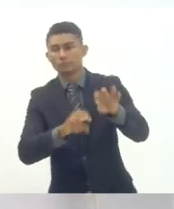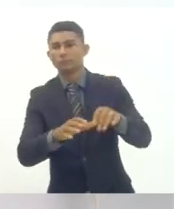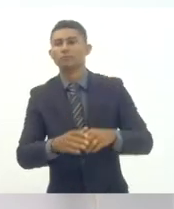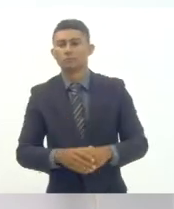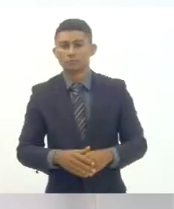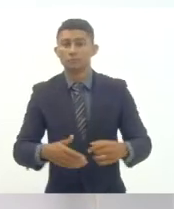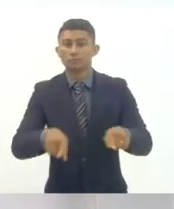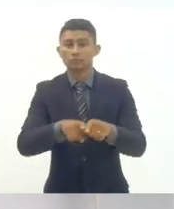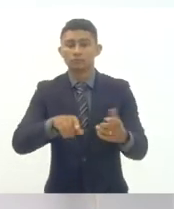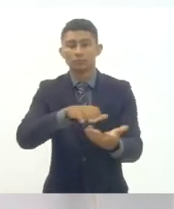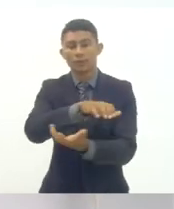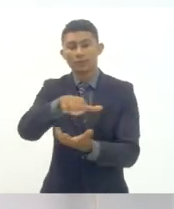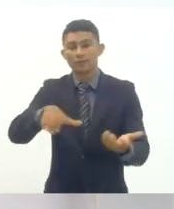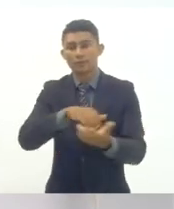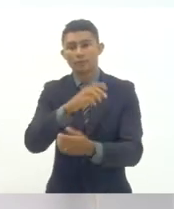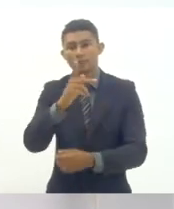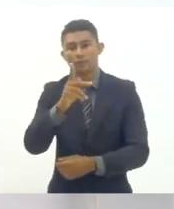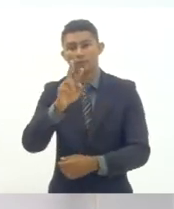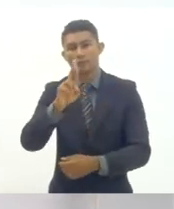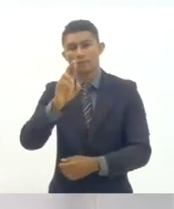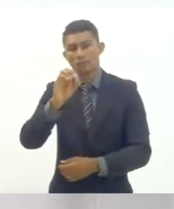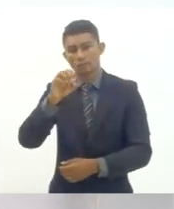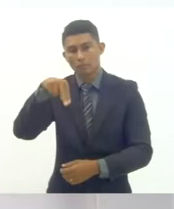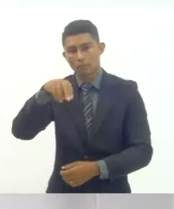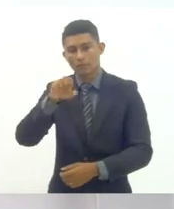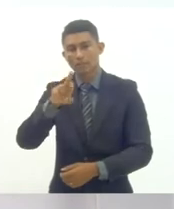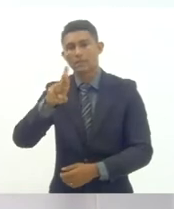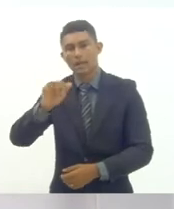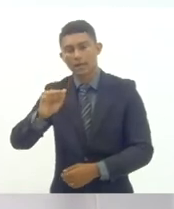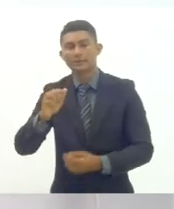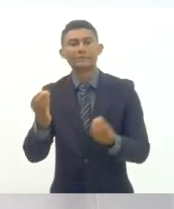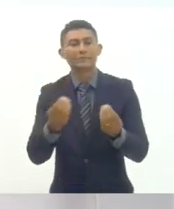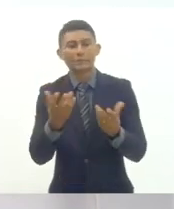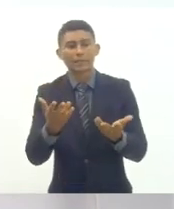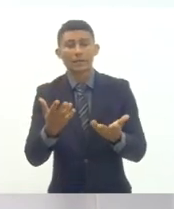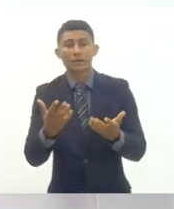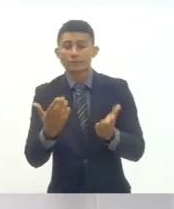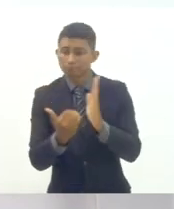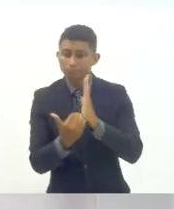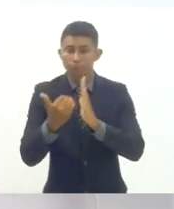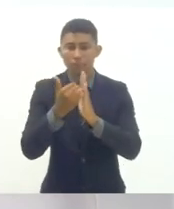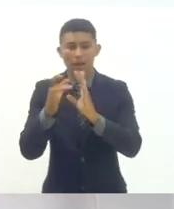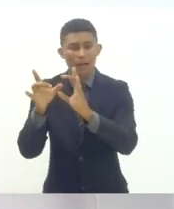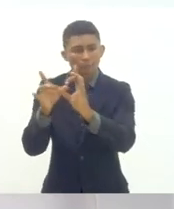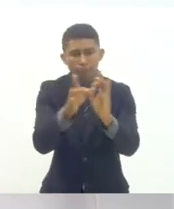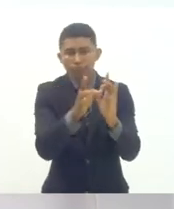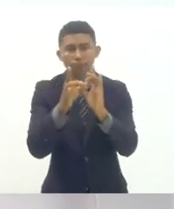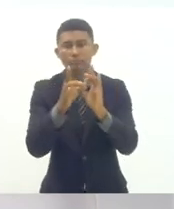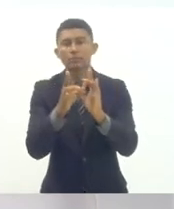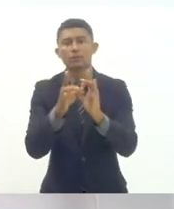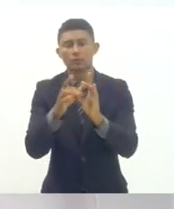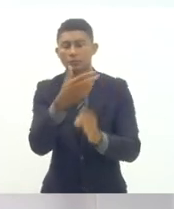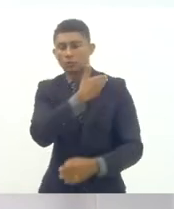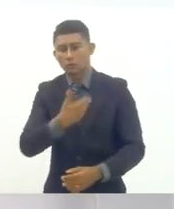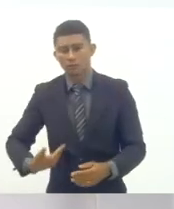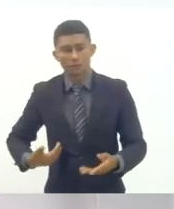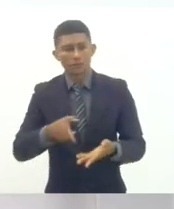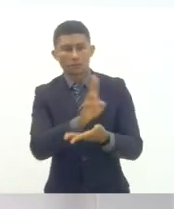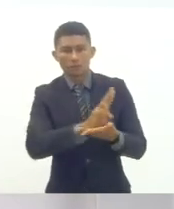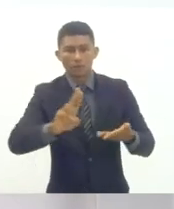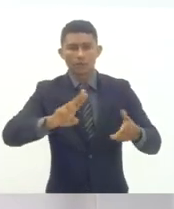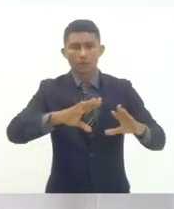Educação na Reforma Agrária PRONERA possibilitando a ampliação de parcerias do poder público universidades e movimentos sociais